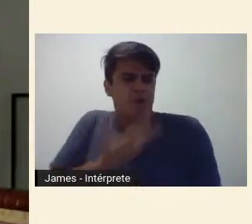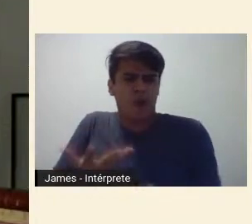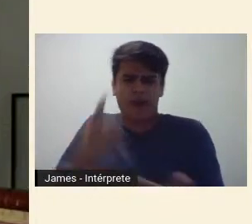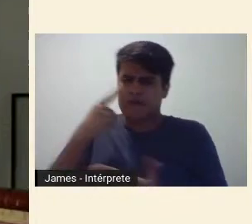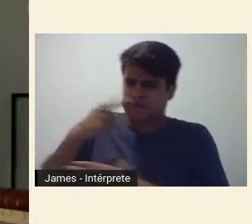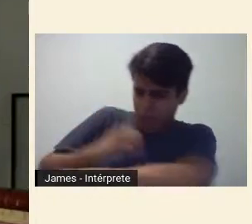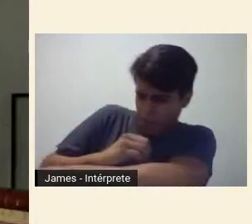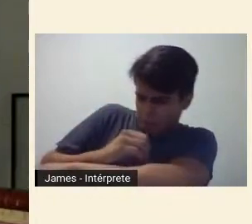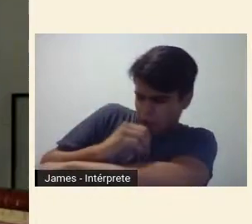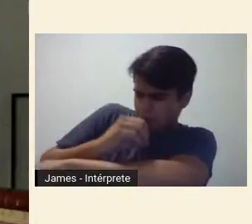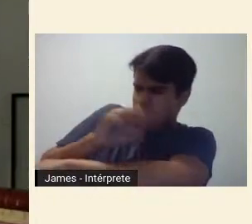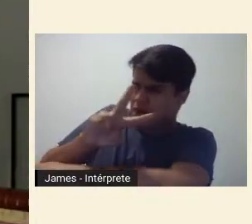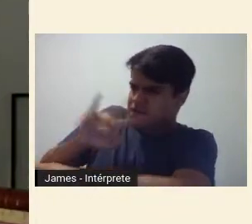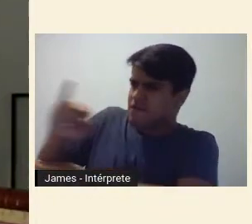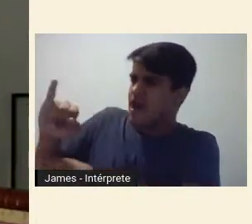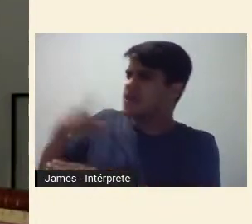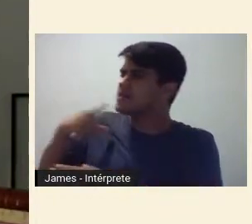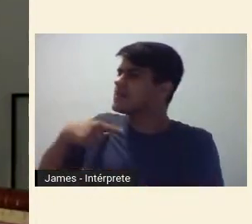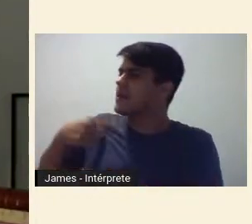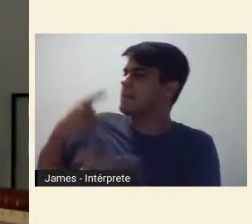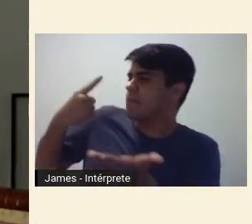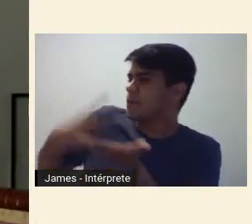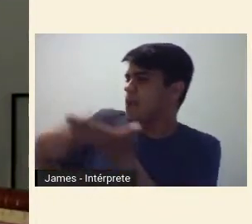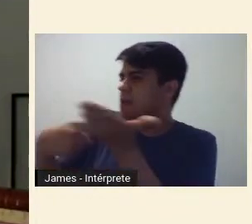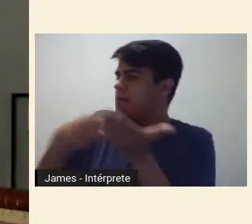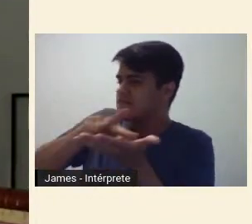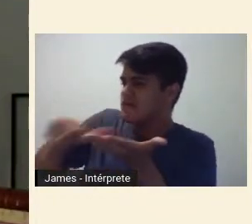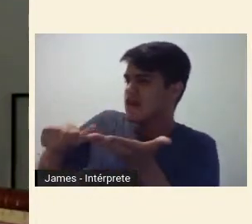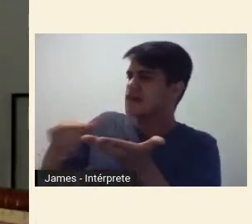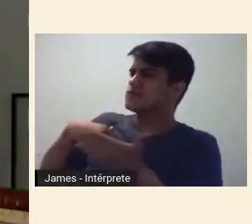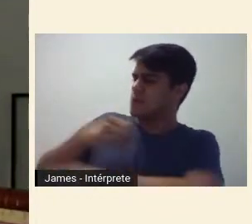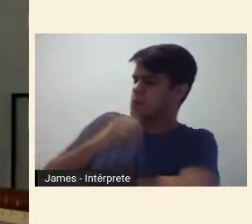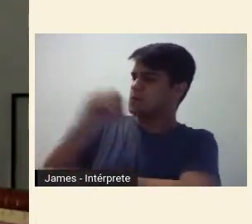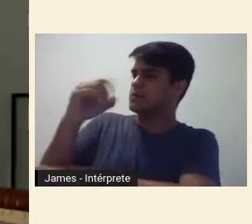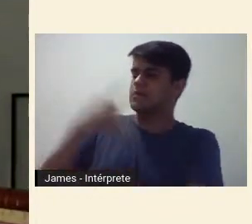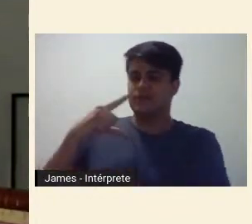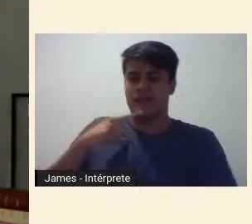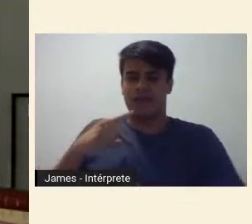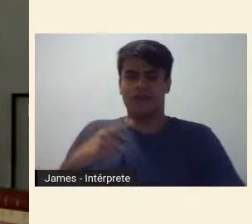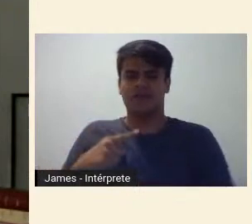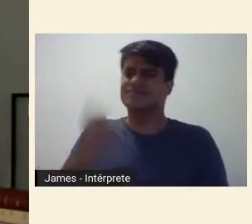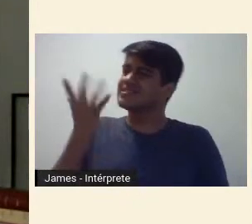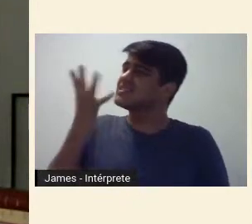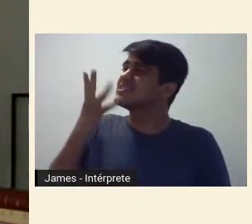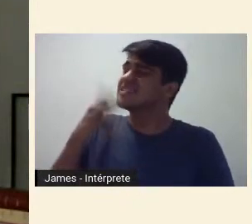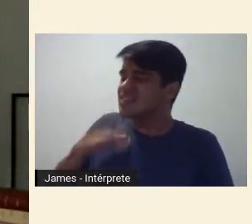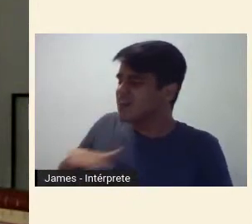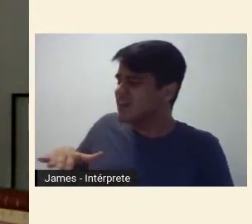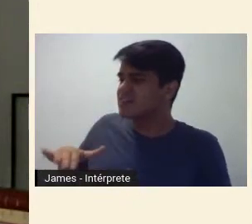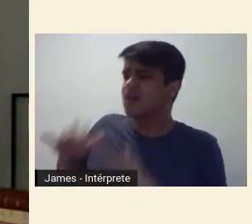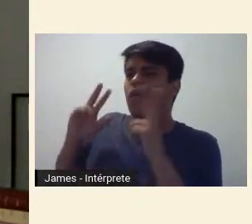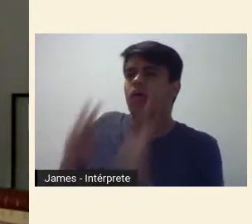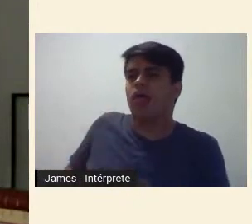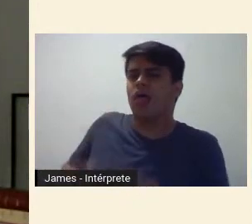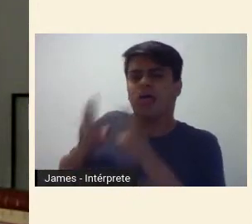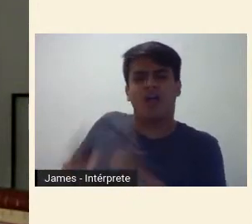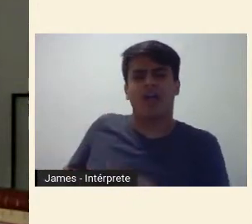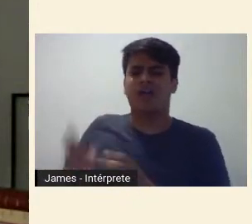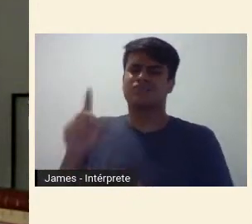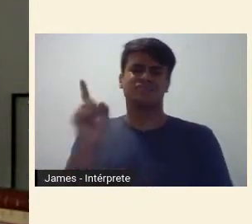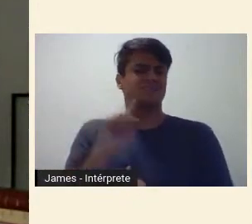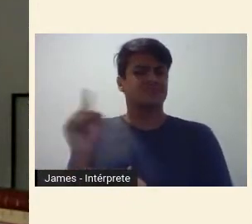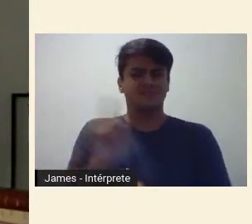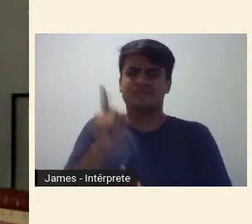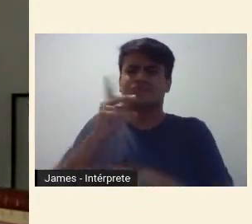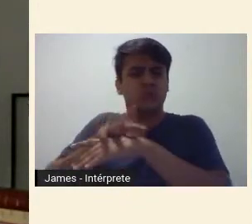fecundidade as promessas da aurora. Ficar nas eternas aurorices da infância não é saúde, é doença. E a